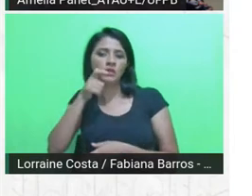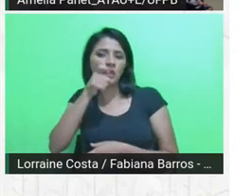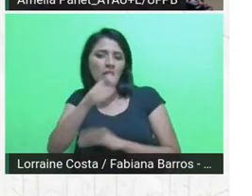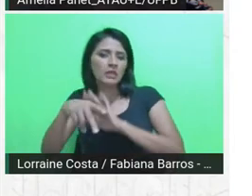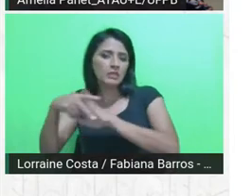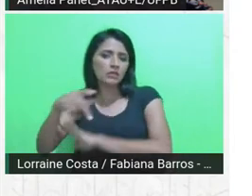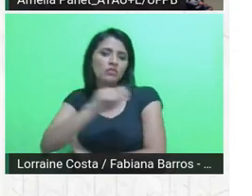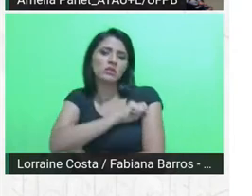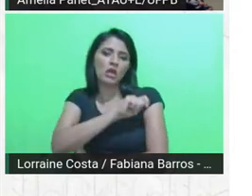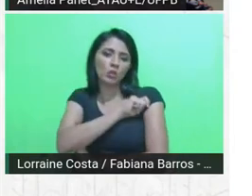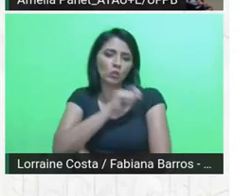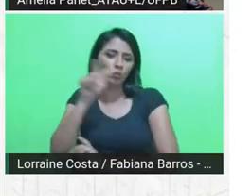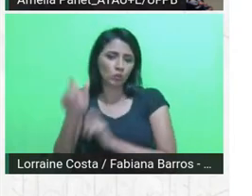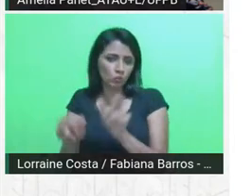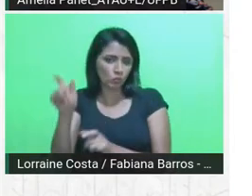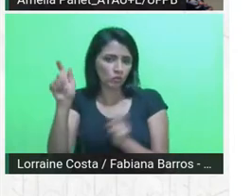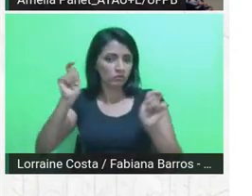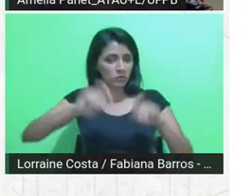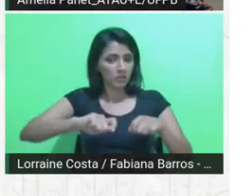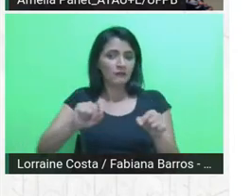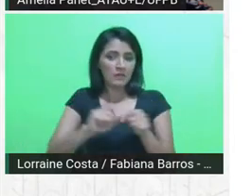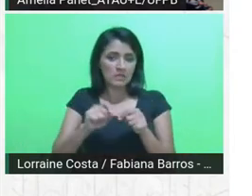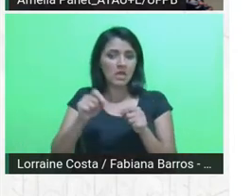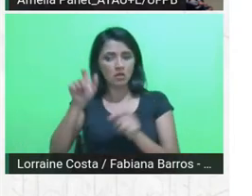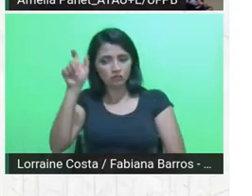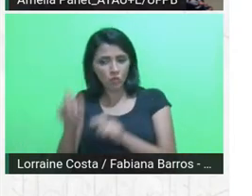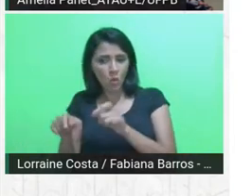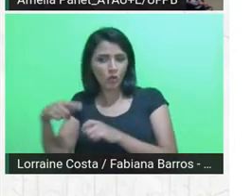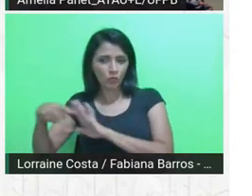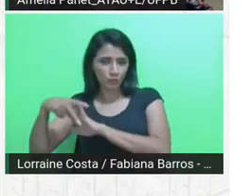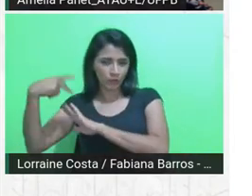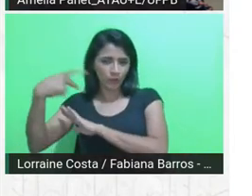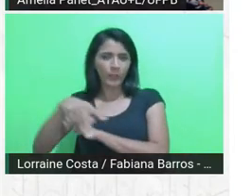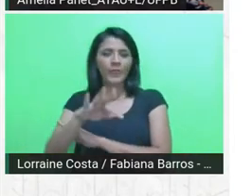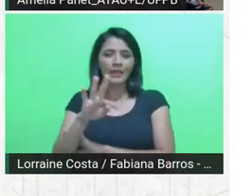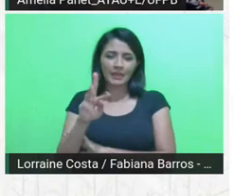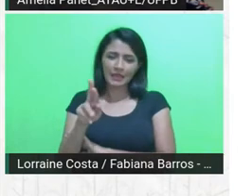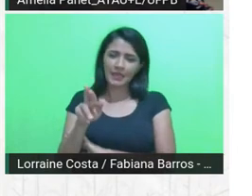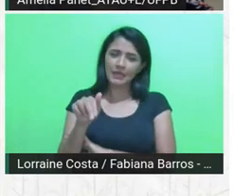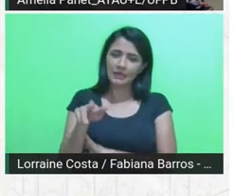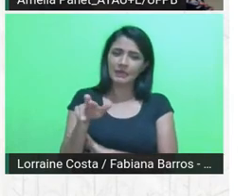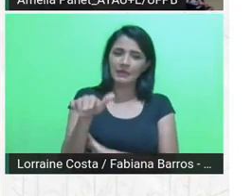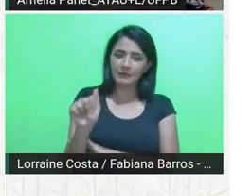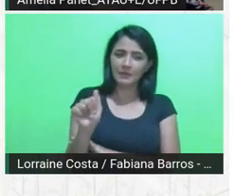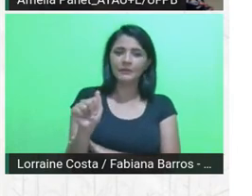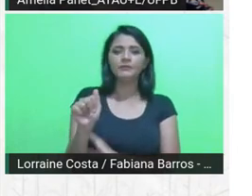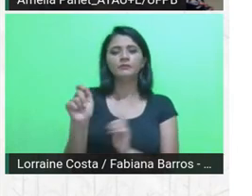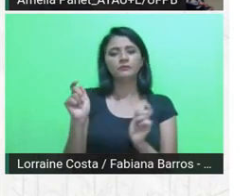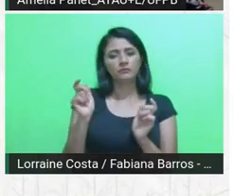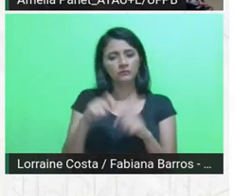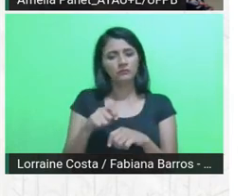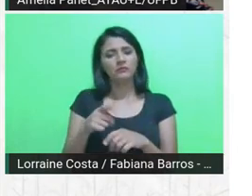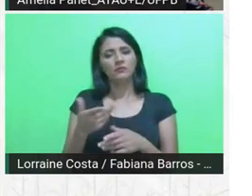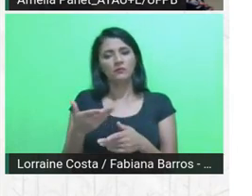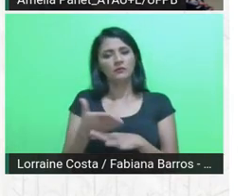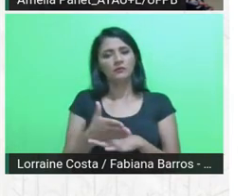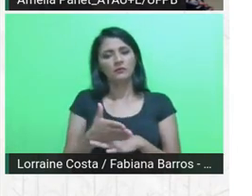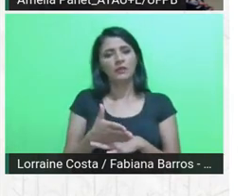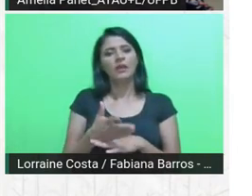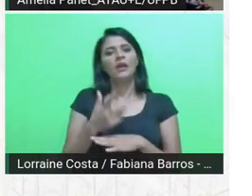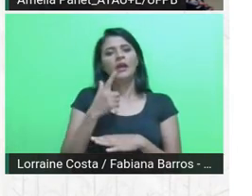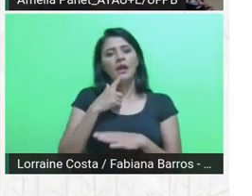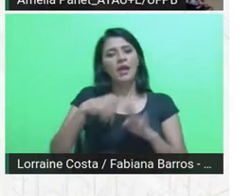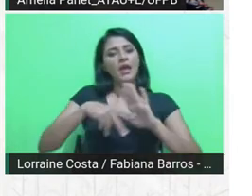a atuação dos alunos do trama creditar-se na própria